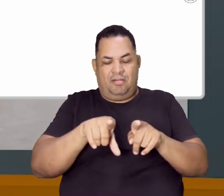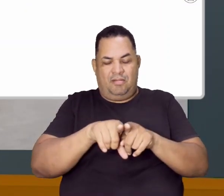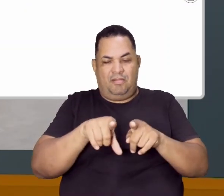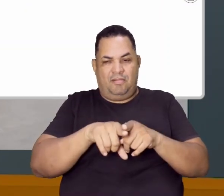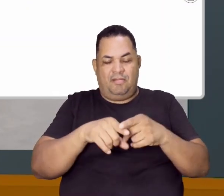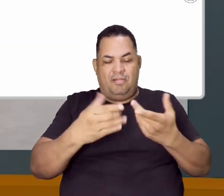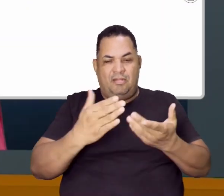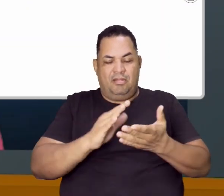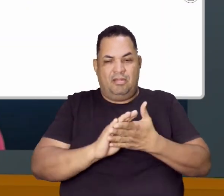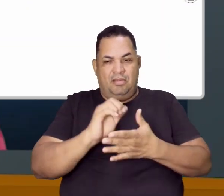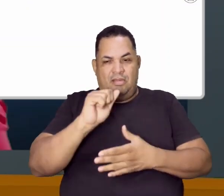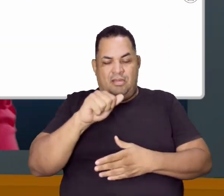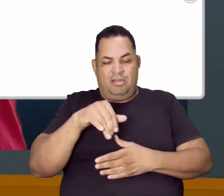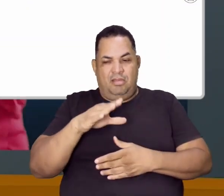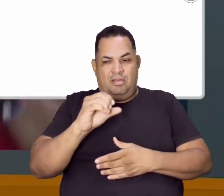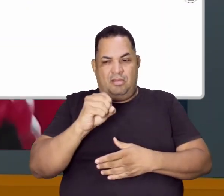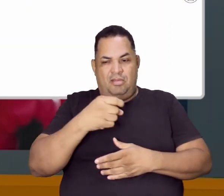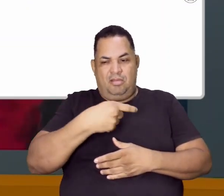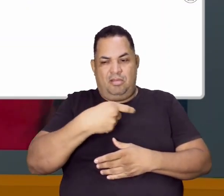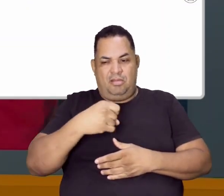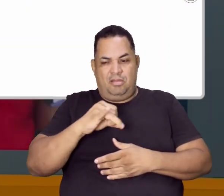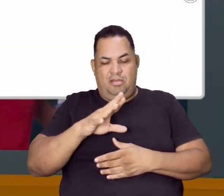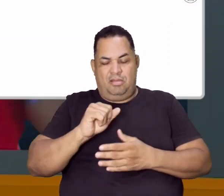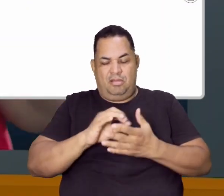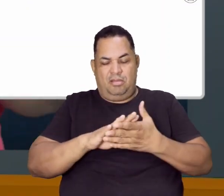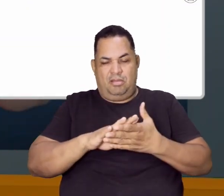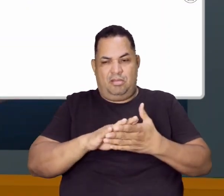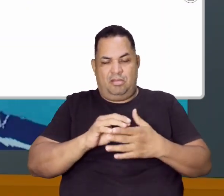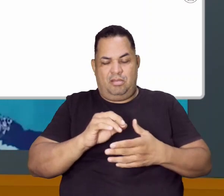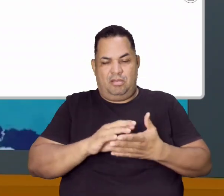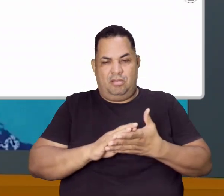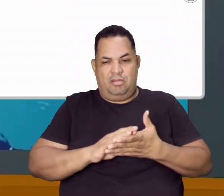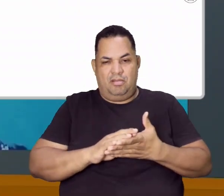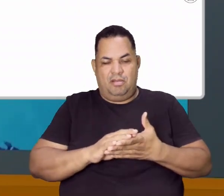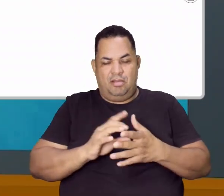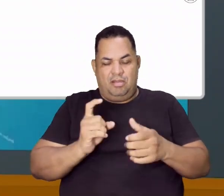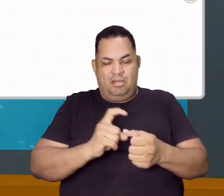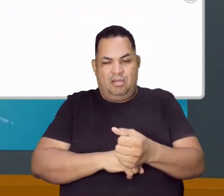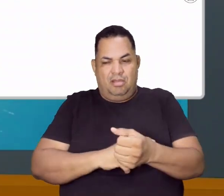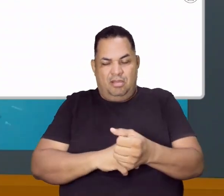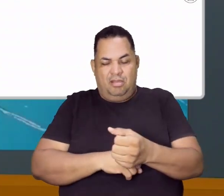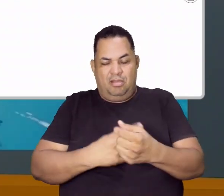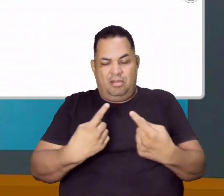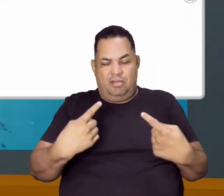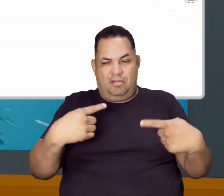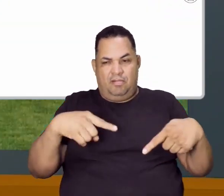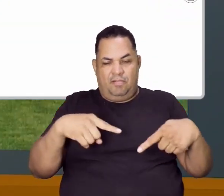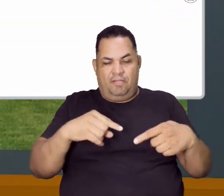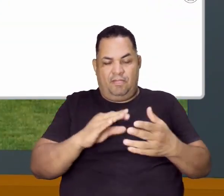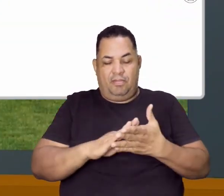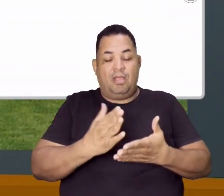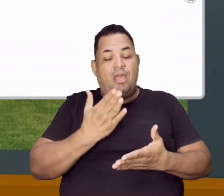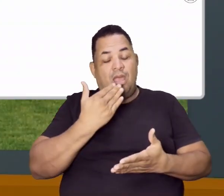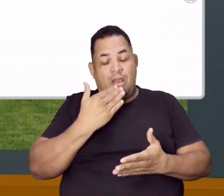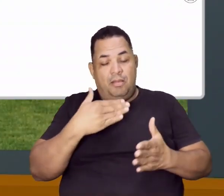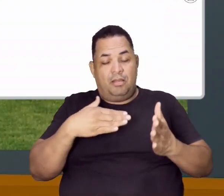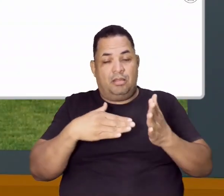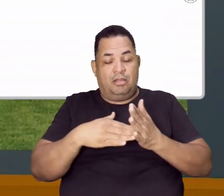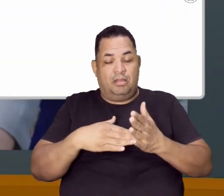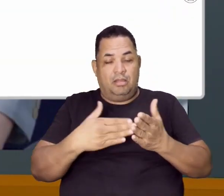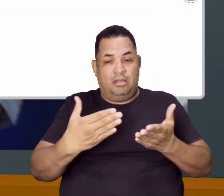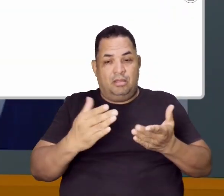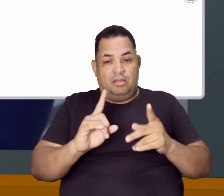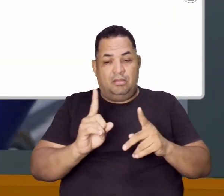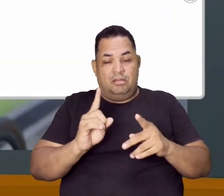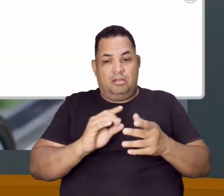uma anorexia nervosa reversa, tá? Então ele se alimenta, ele até come, né? Ele